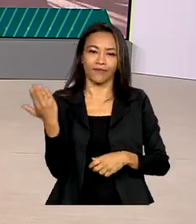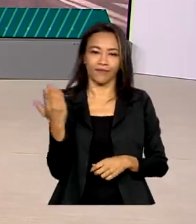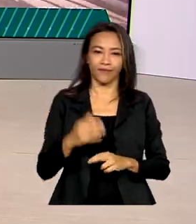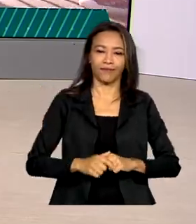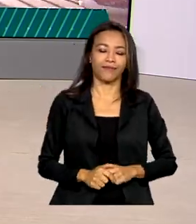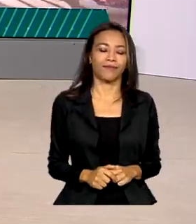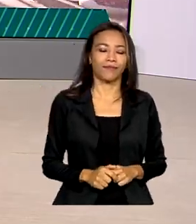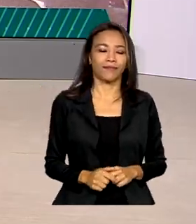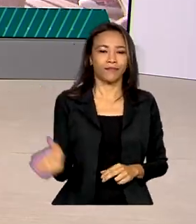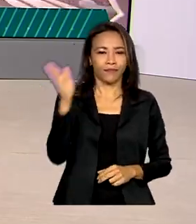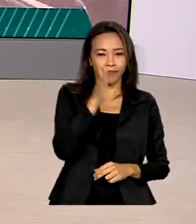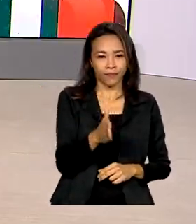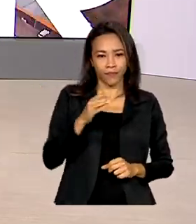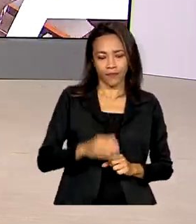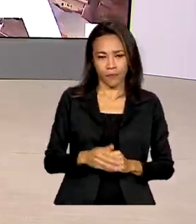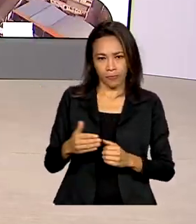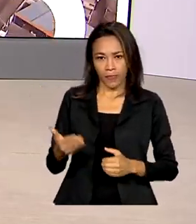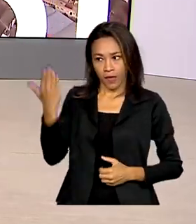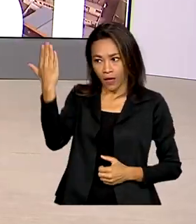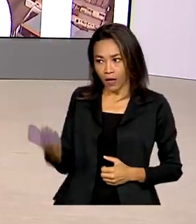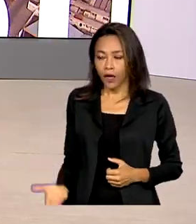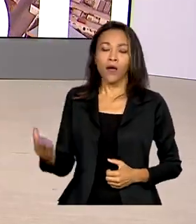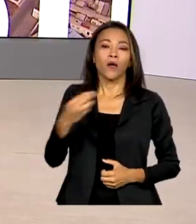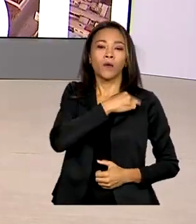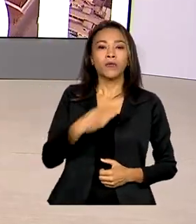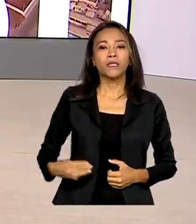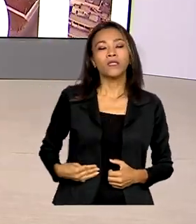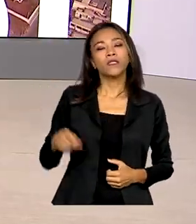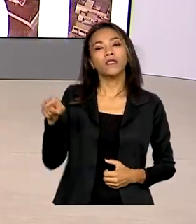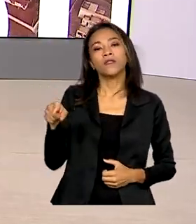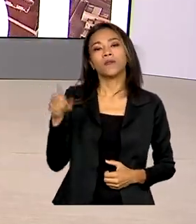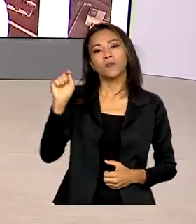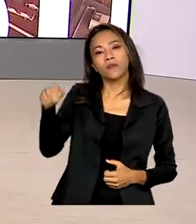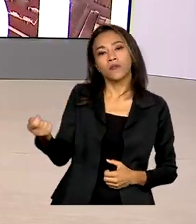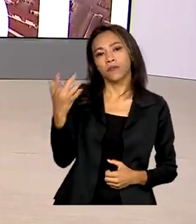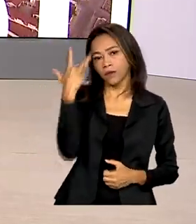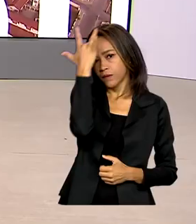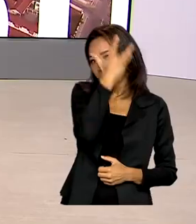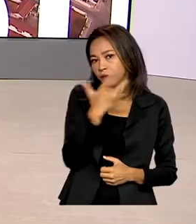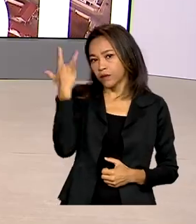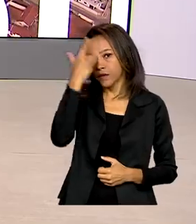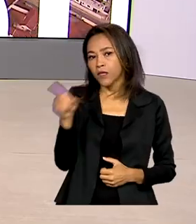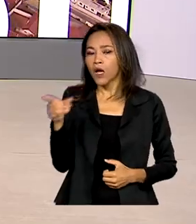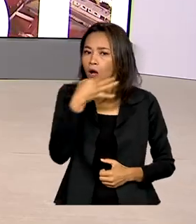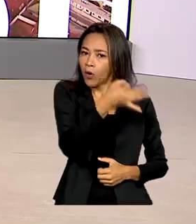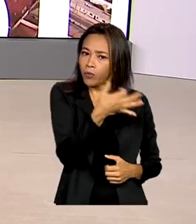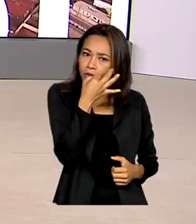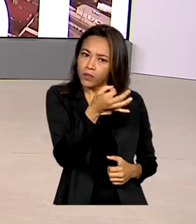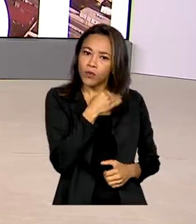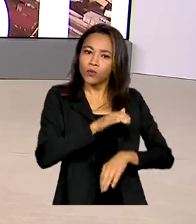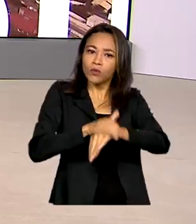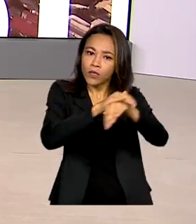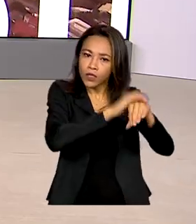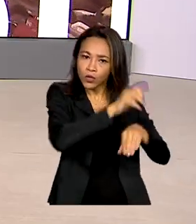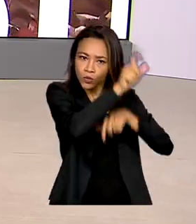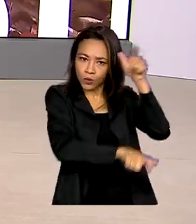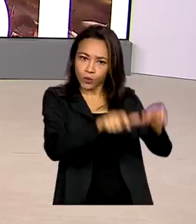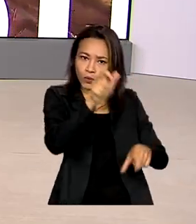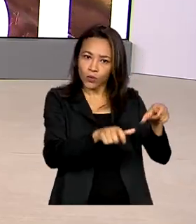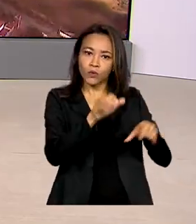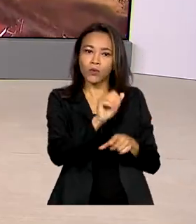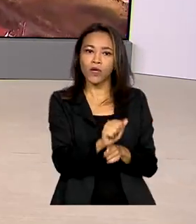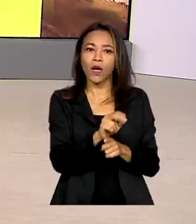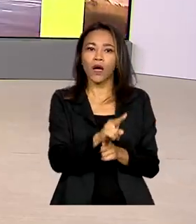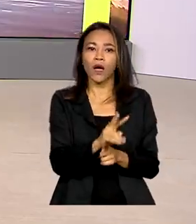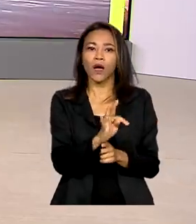O ministro da Fazenda, Fernando Haddad, comentou a atuação dos auditores fiscais da Receita Federal na apreensão de